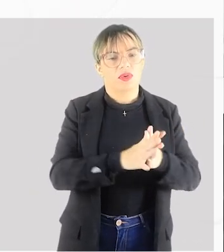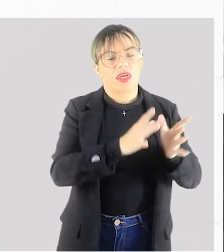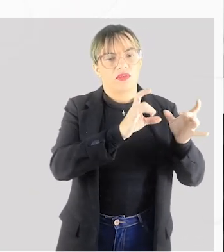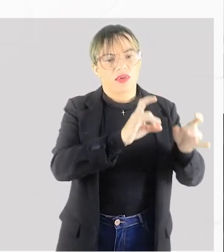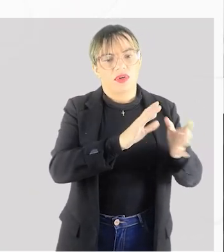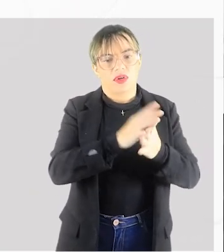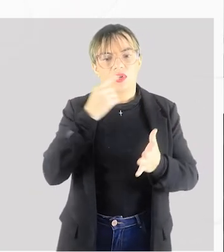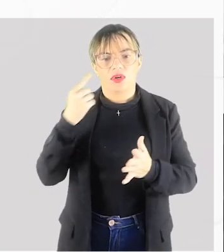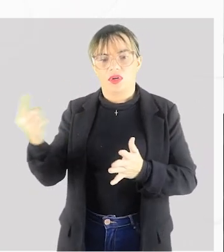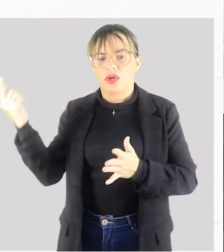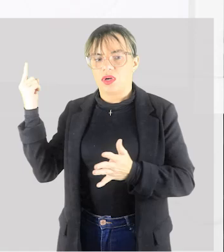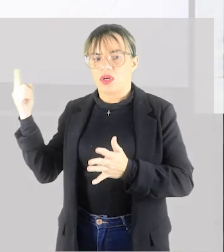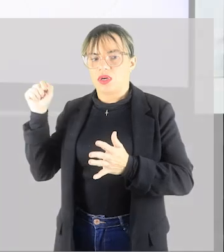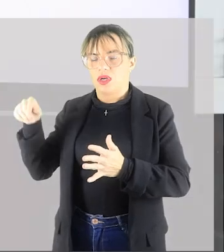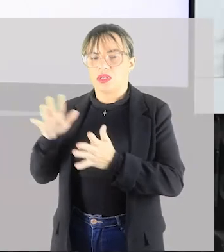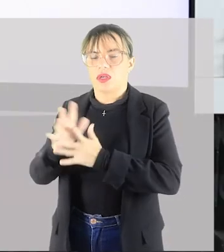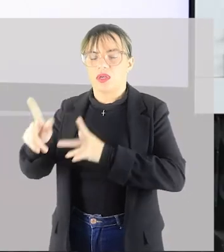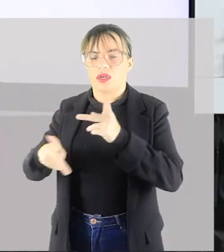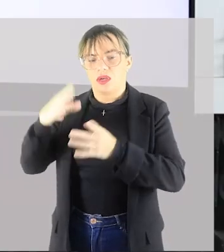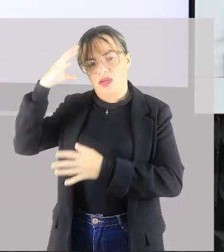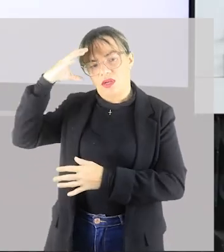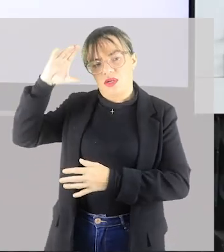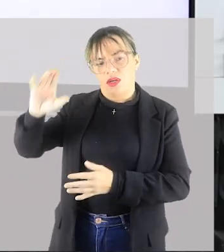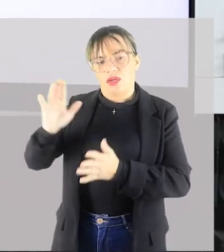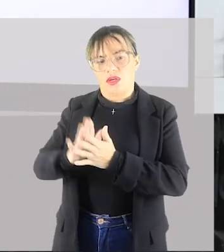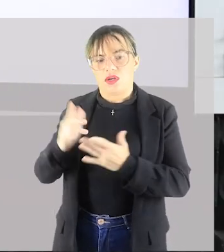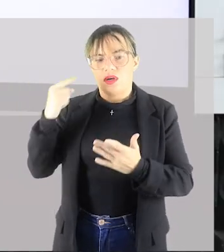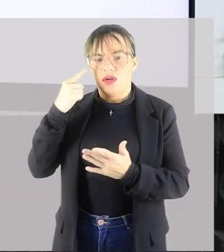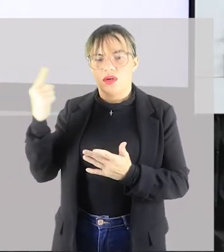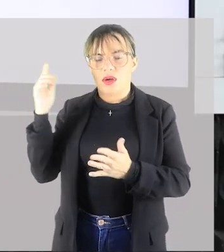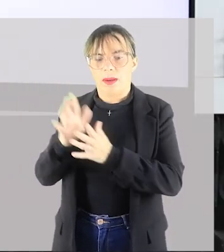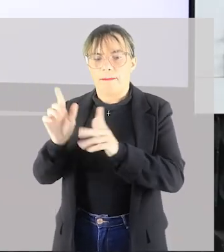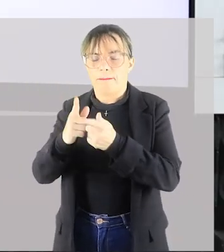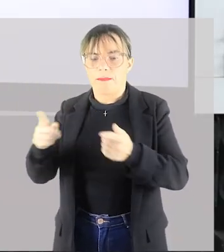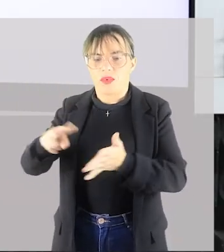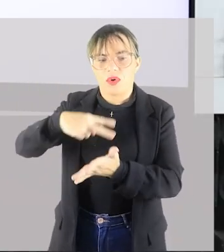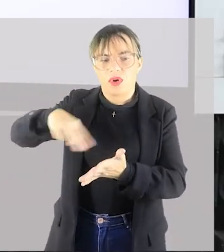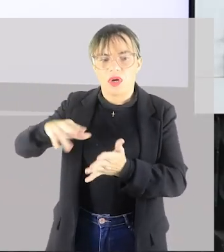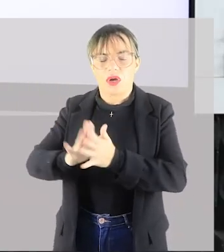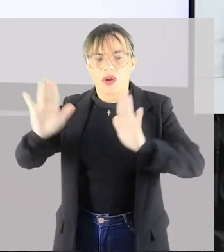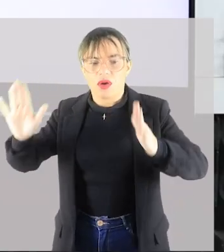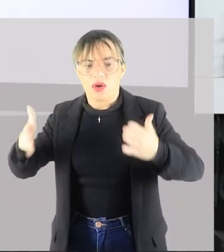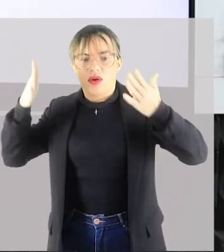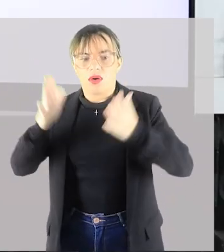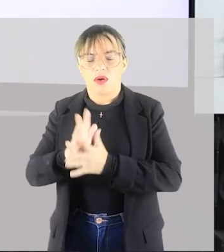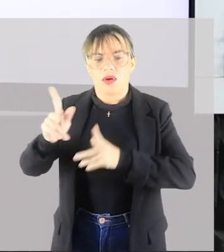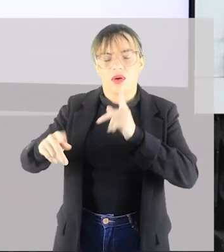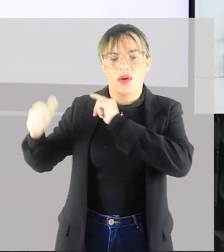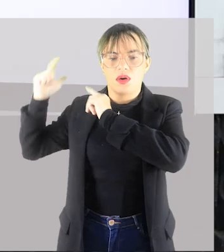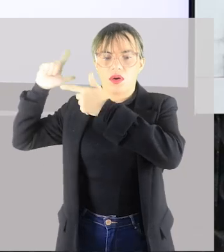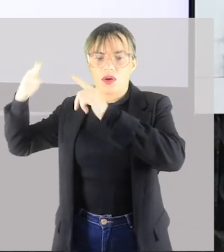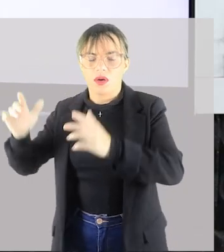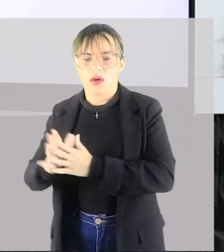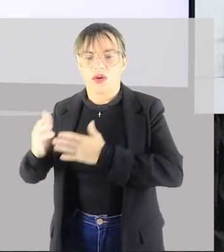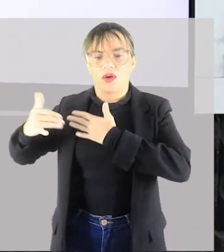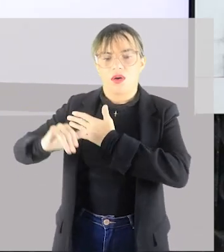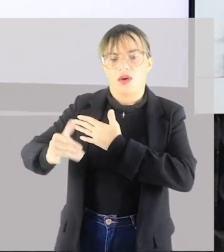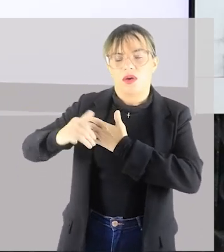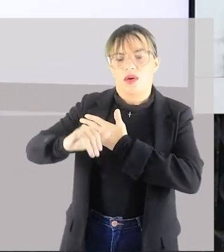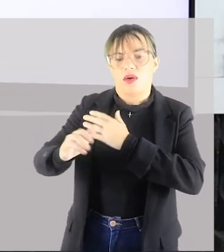elementos como a música, a dança, festas populares, lendas, contos, artesanatos e outros tipos de expressões